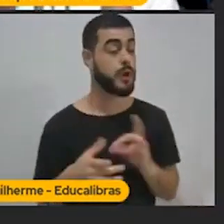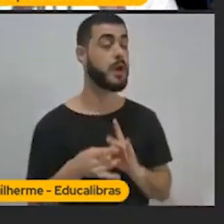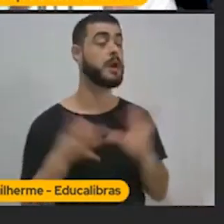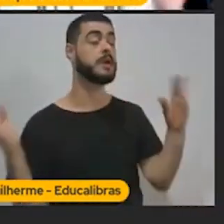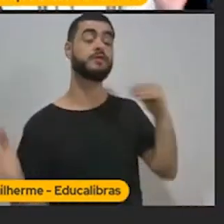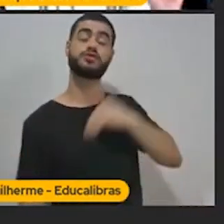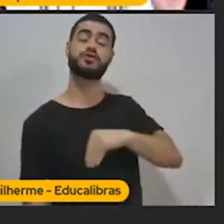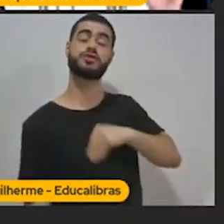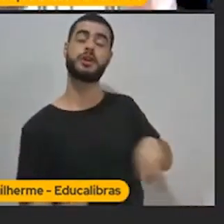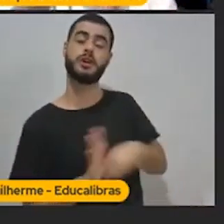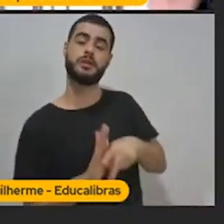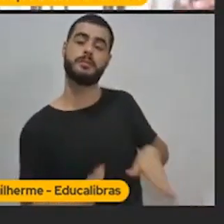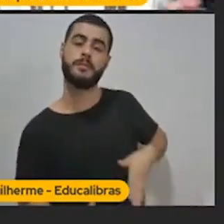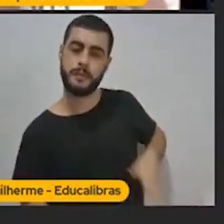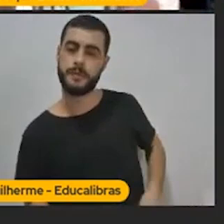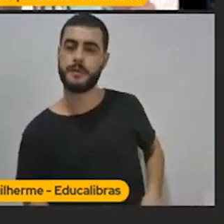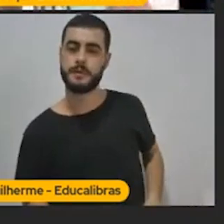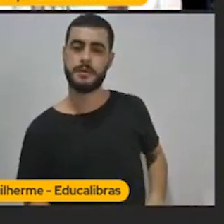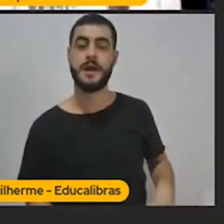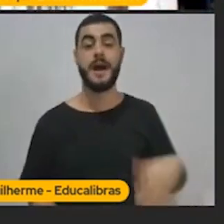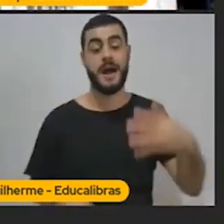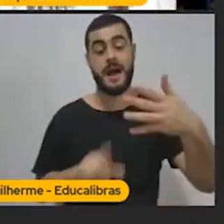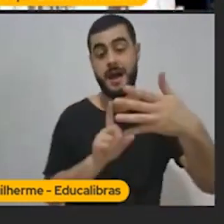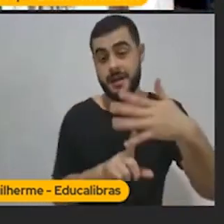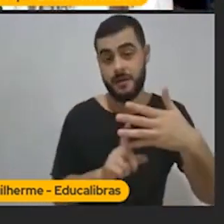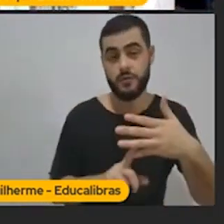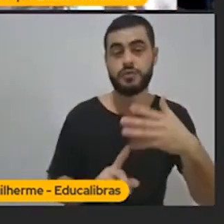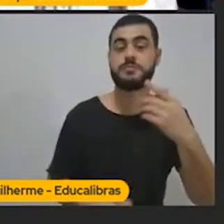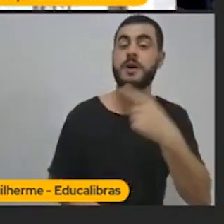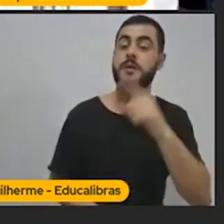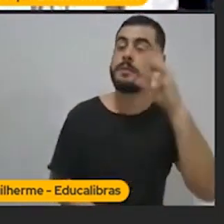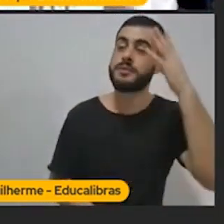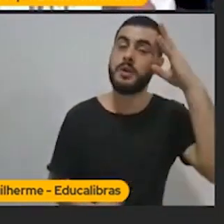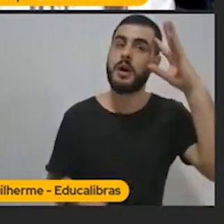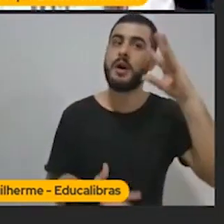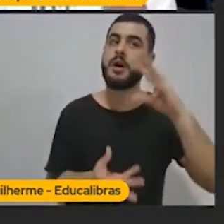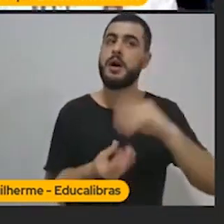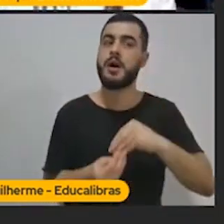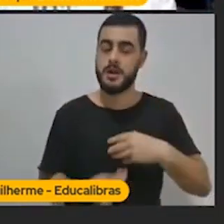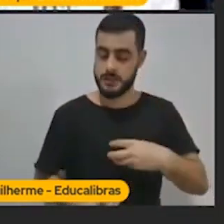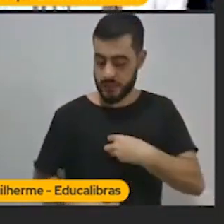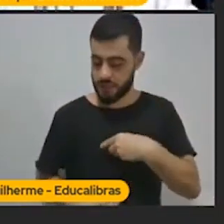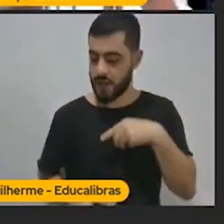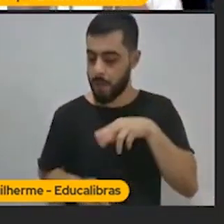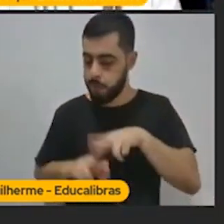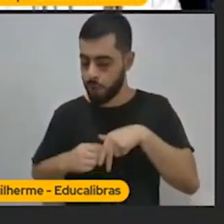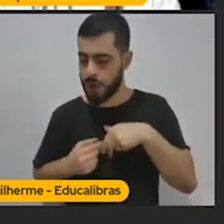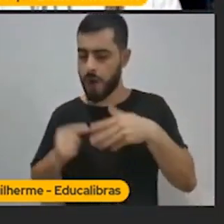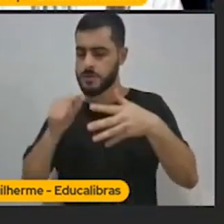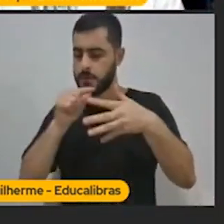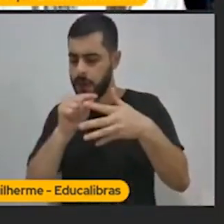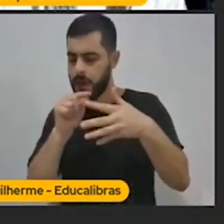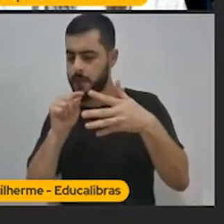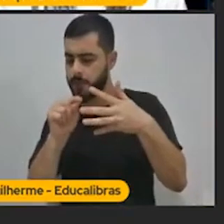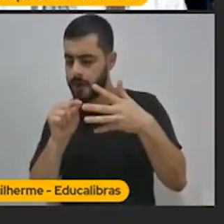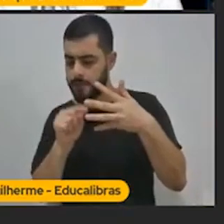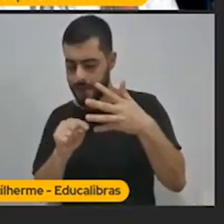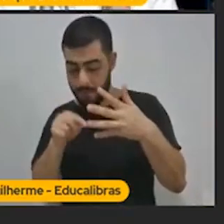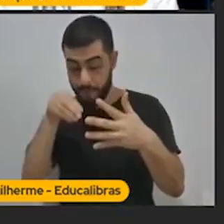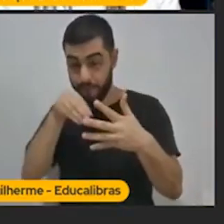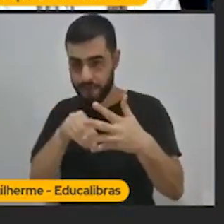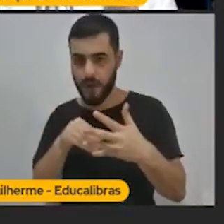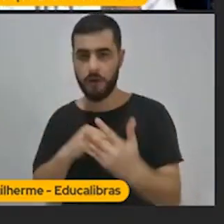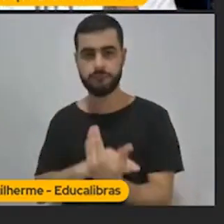E aí, provavelmente, essa última resposta vai ser o que vai mais te movimentar e garantir motivação para você continuar em movimento.